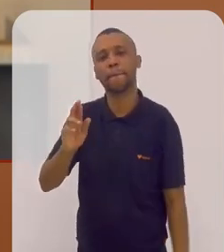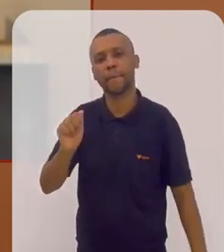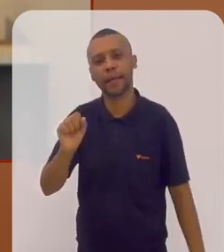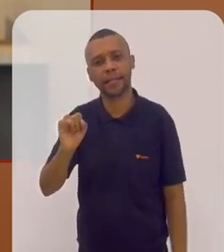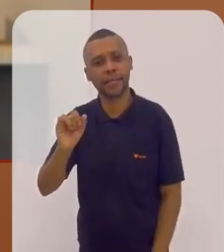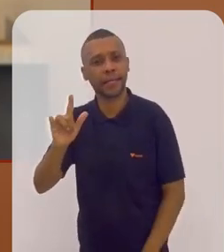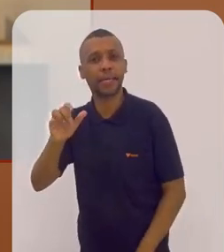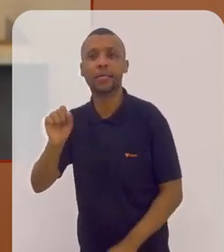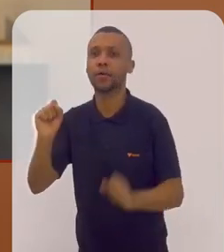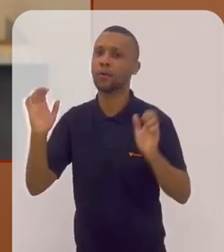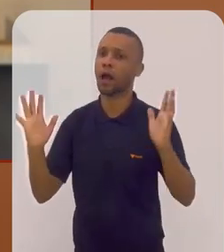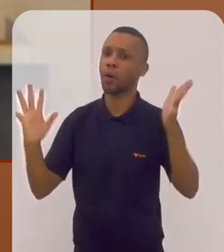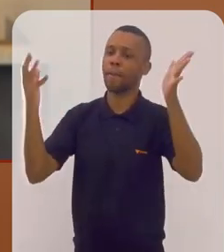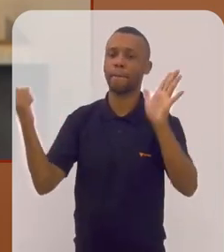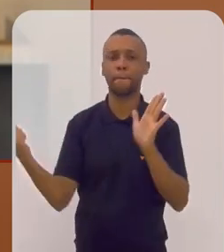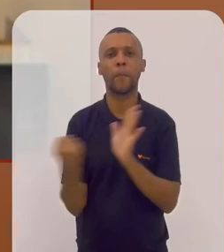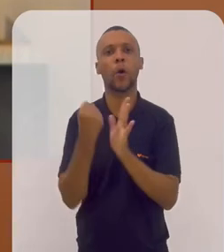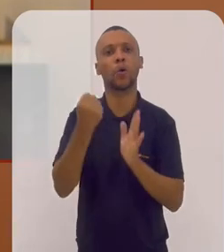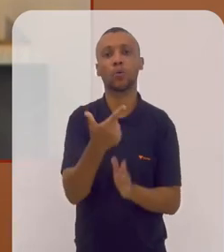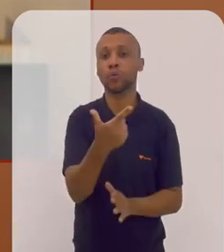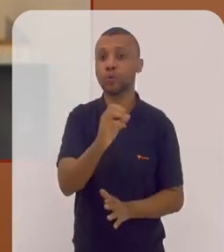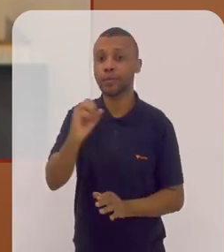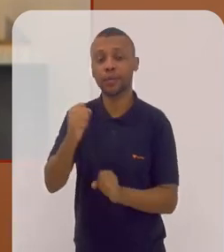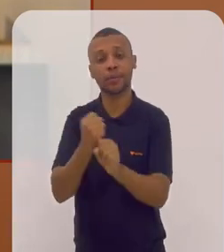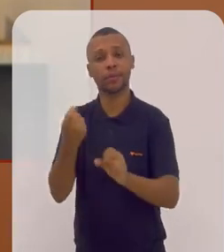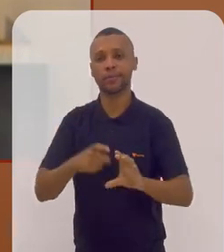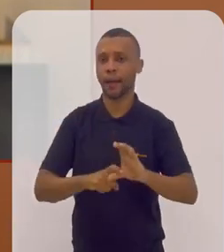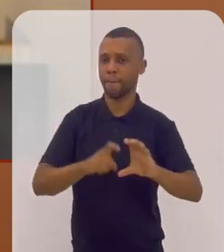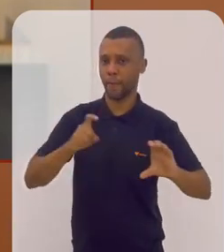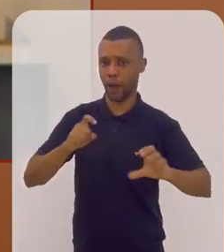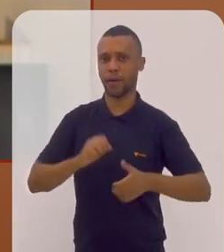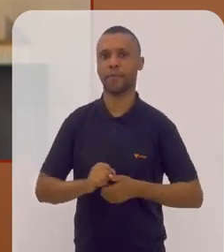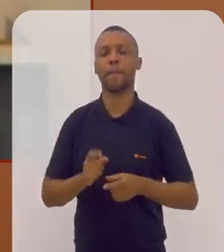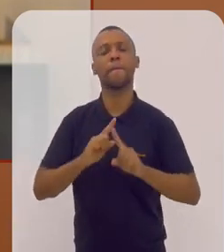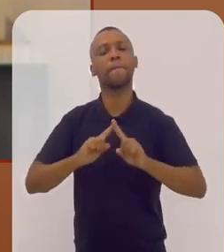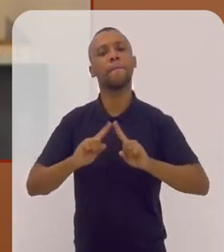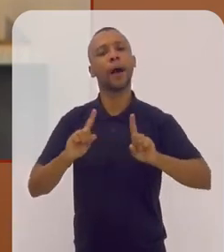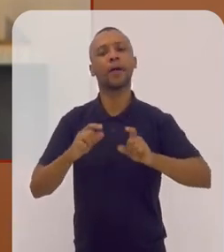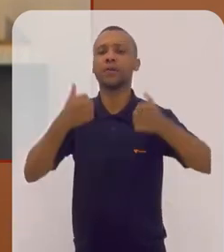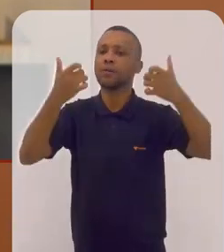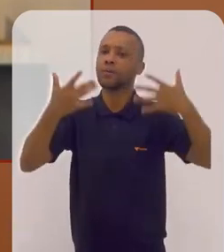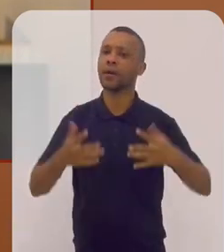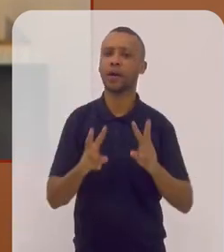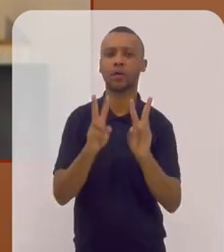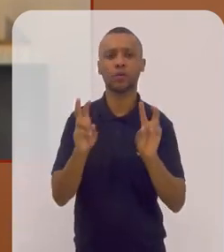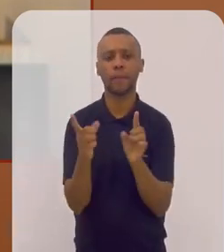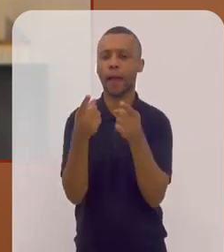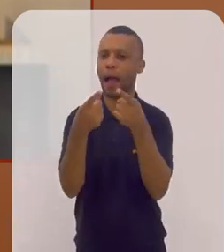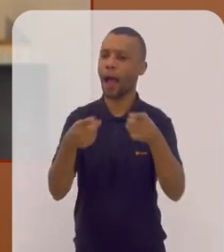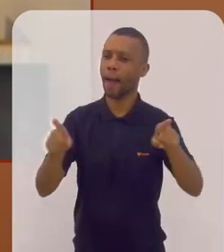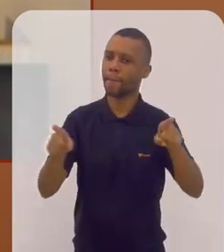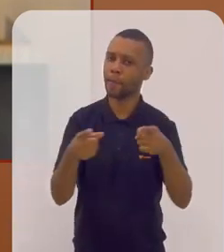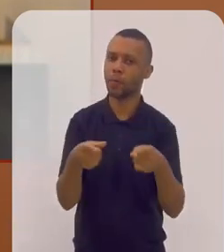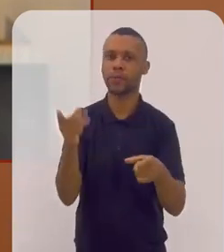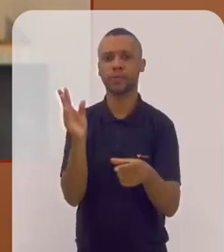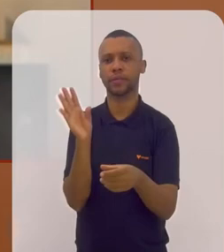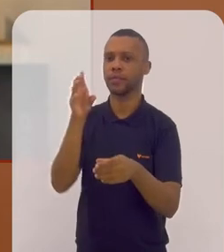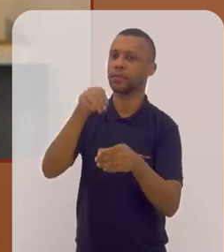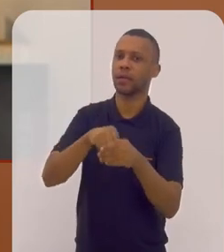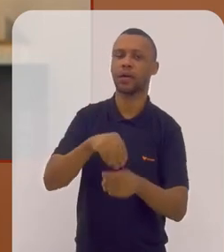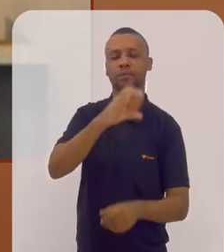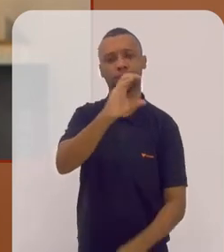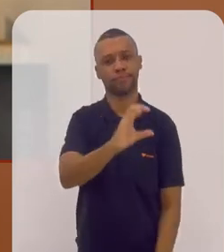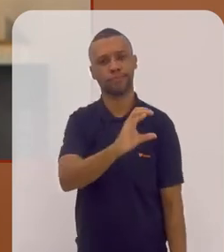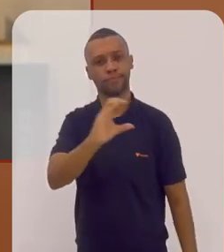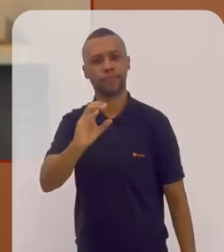a questão das comemorações dos 200 anos da independência, mas falar sobre essa questão da música nas igrejas,